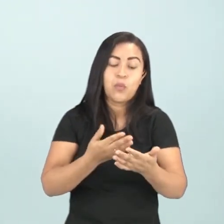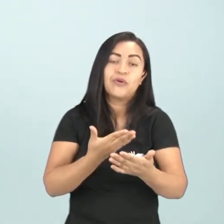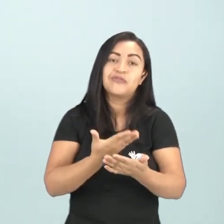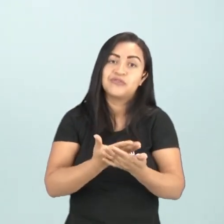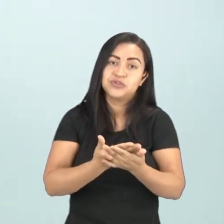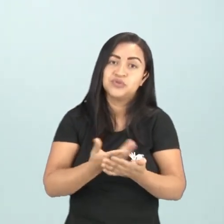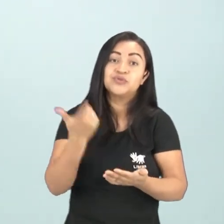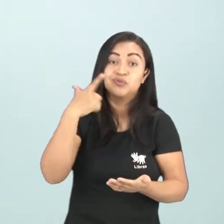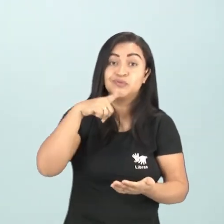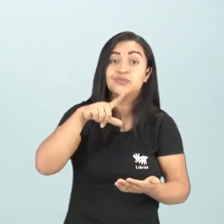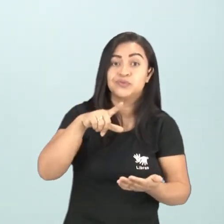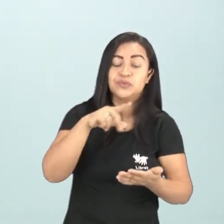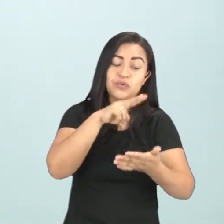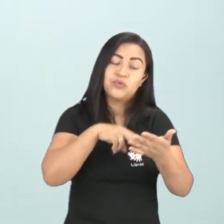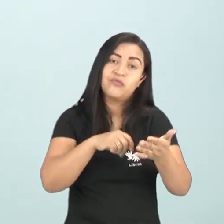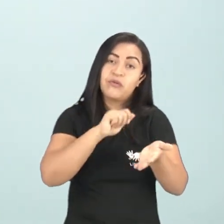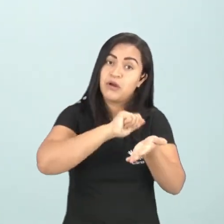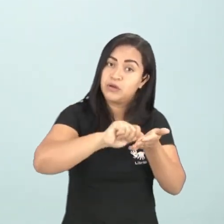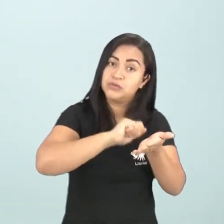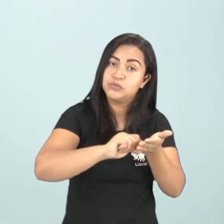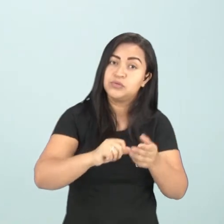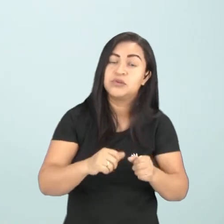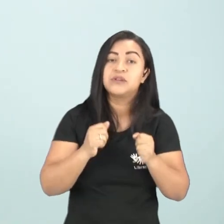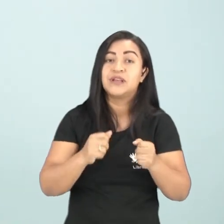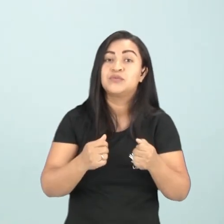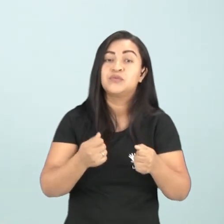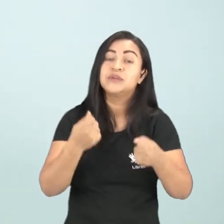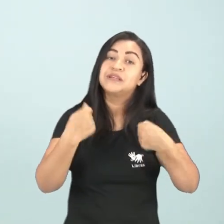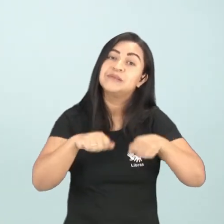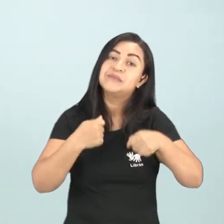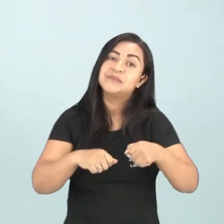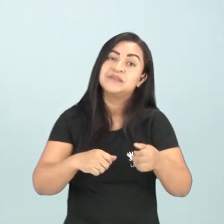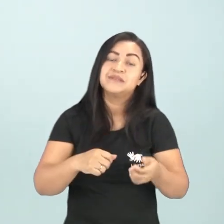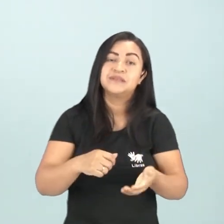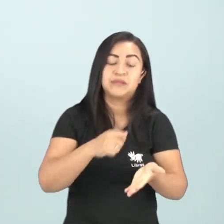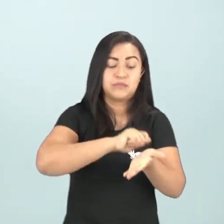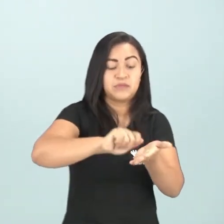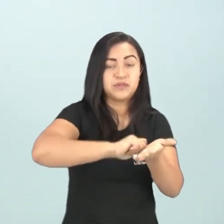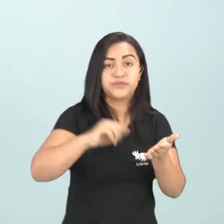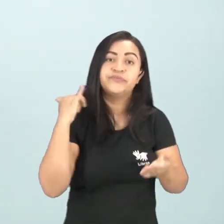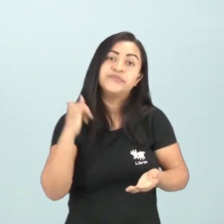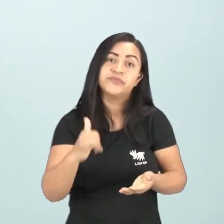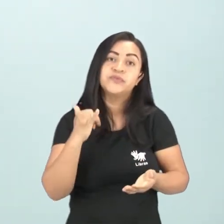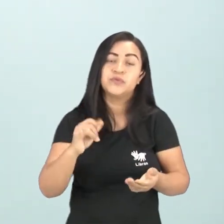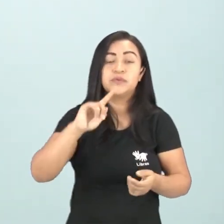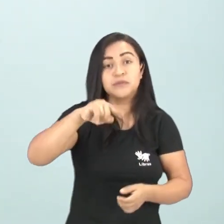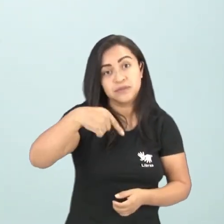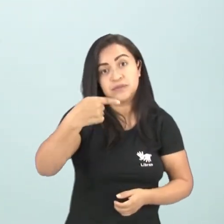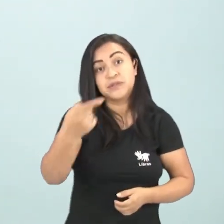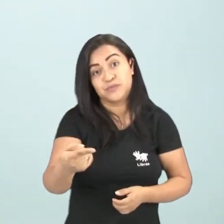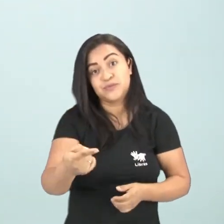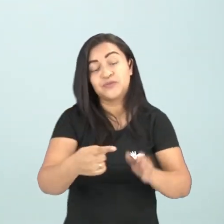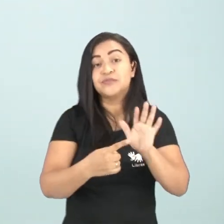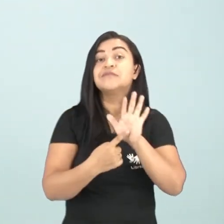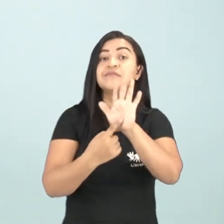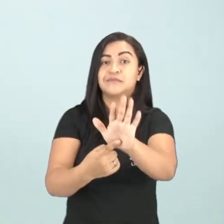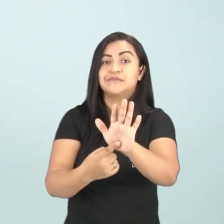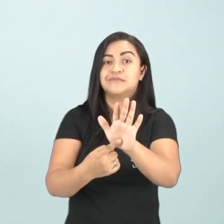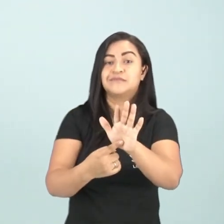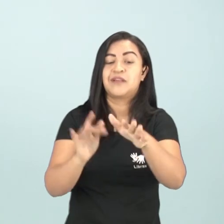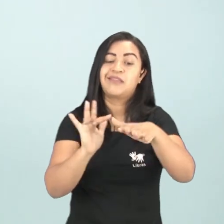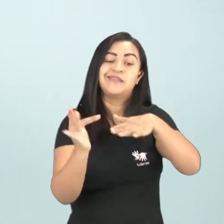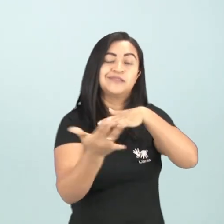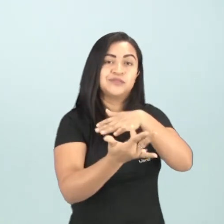ir lá olhar, anotar, fazer as anotações do que é preciso para construir seu conto, tá bom? E depois, você publique, marca os seus